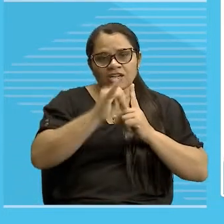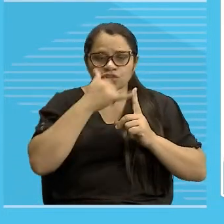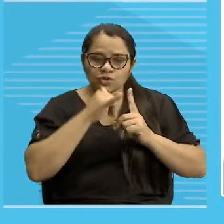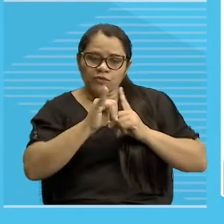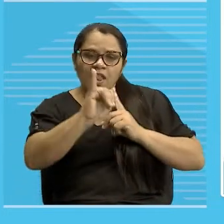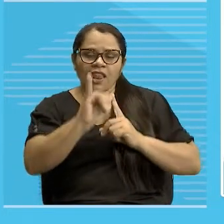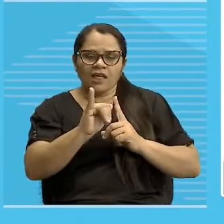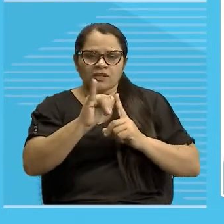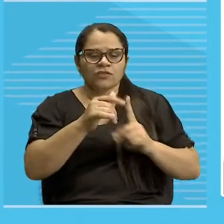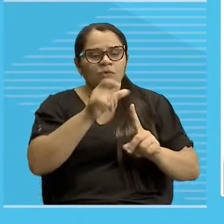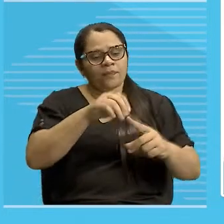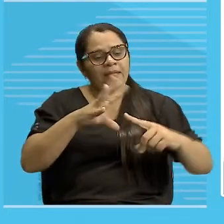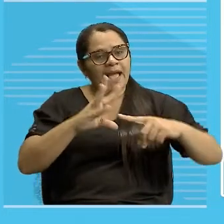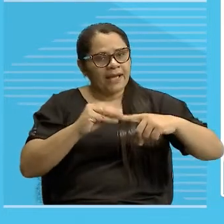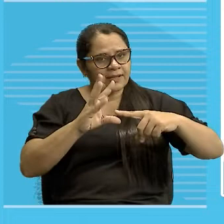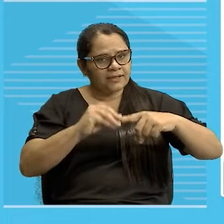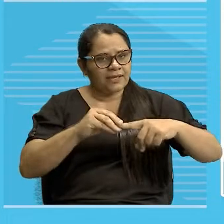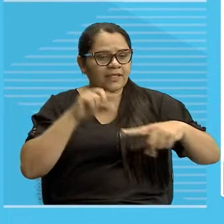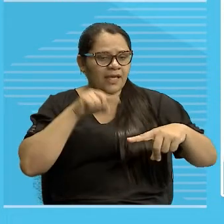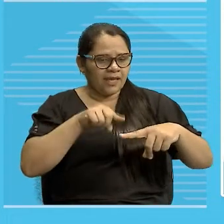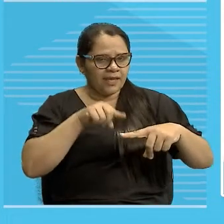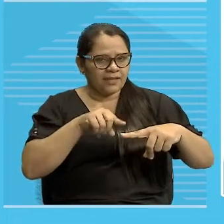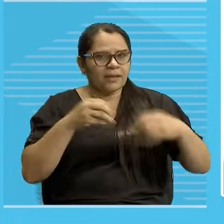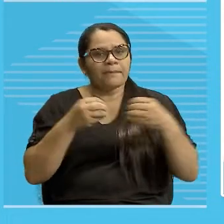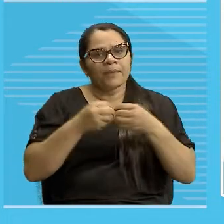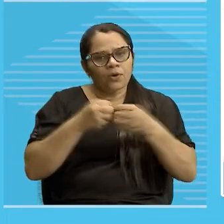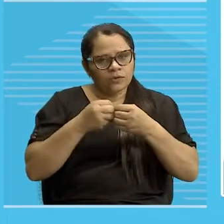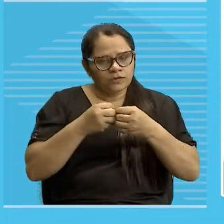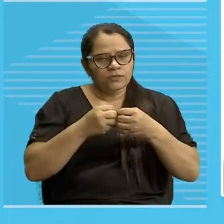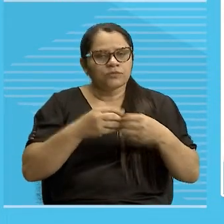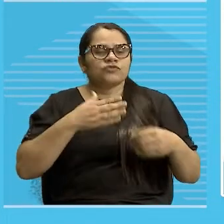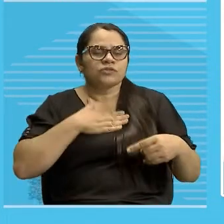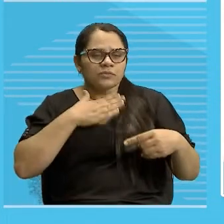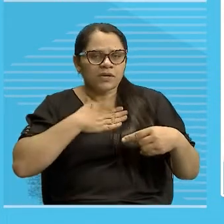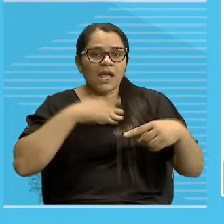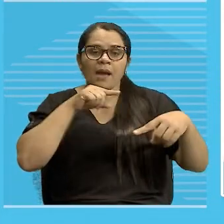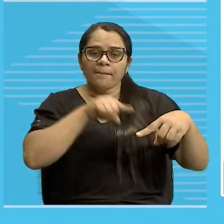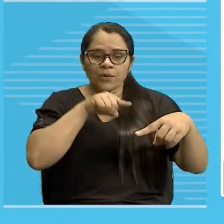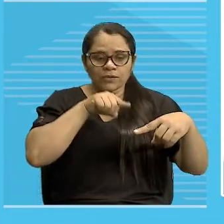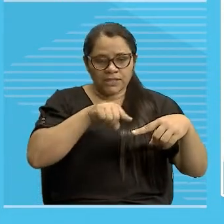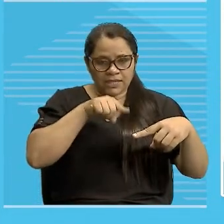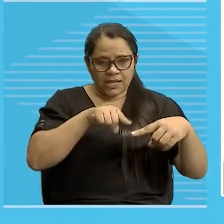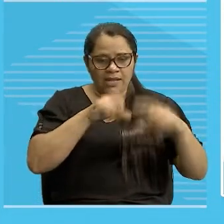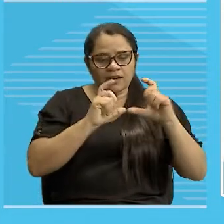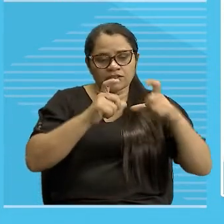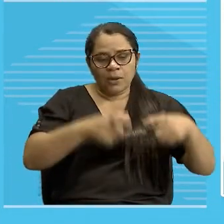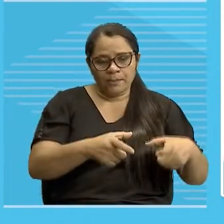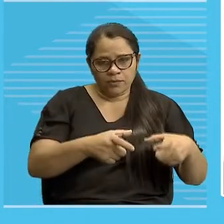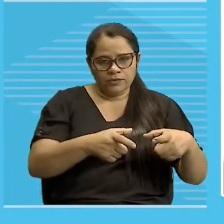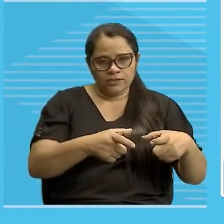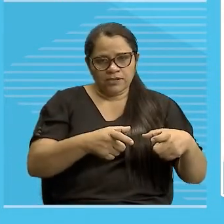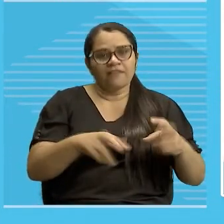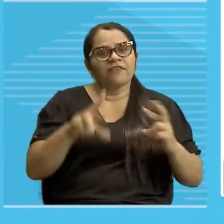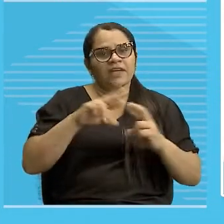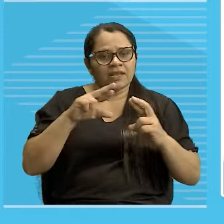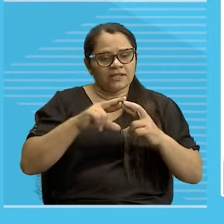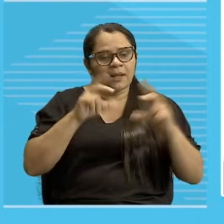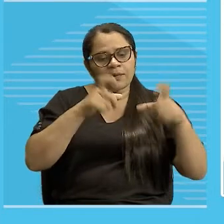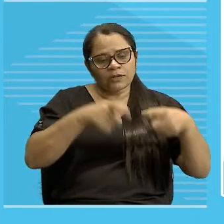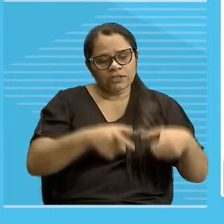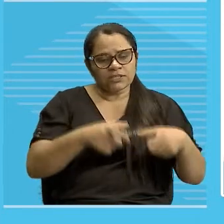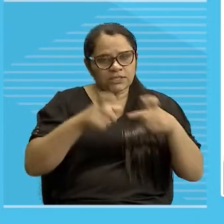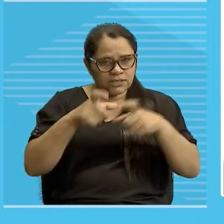caneta. Tudo que estiver mais próximo de mim, eu for apontar, em relação à posição, eu vou usar os pronomes de primeira